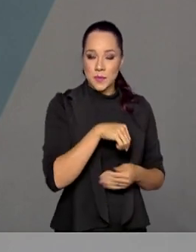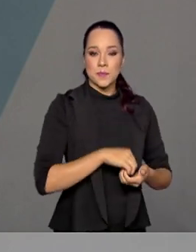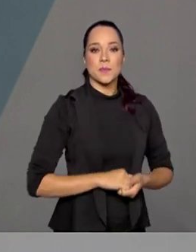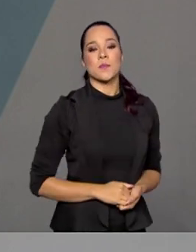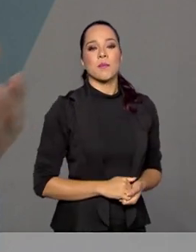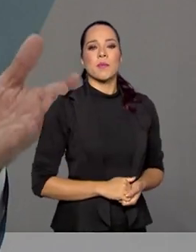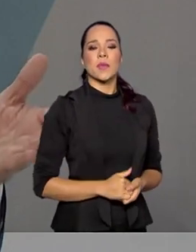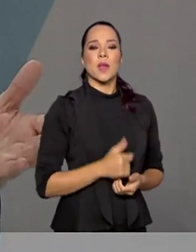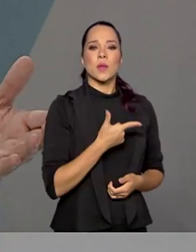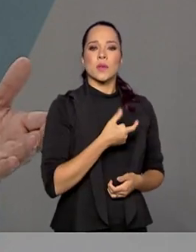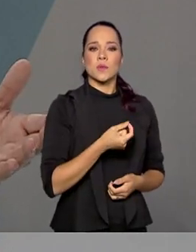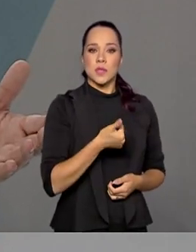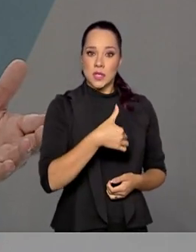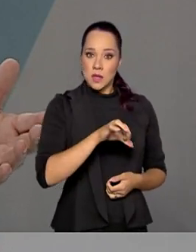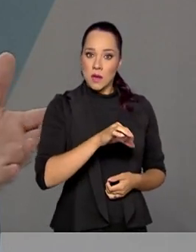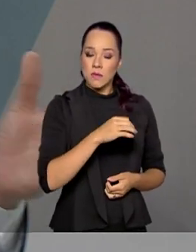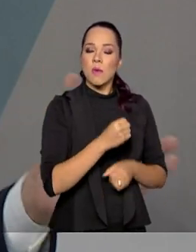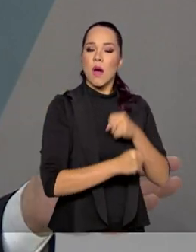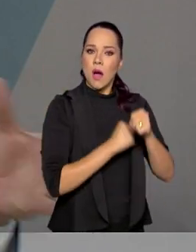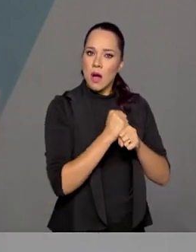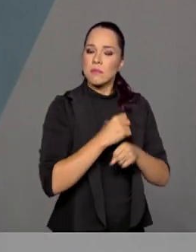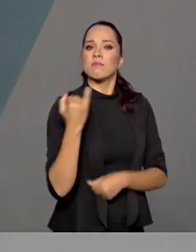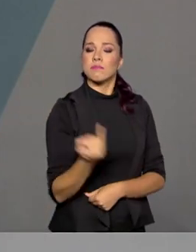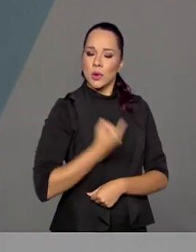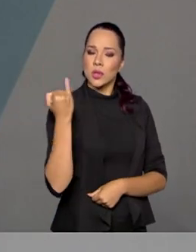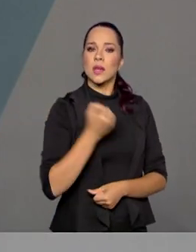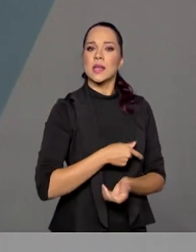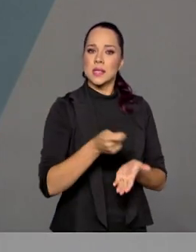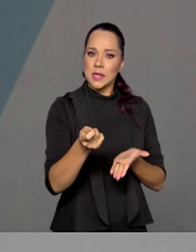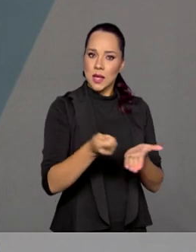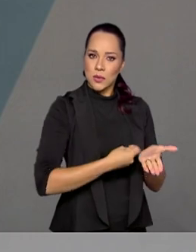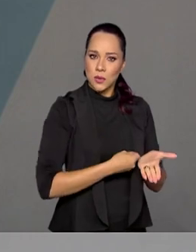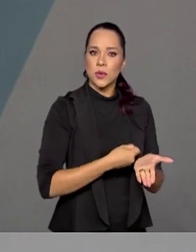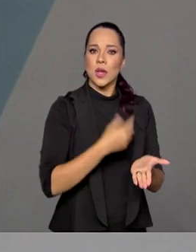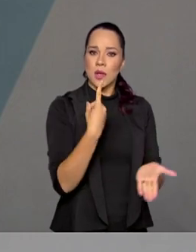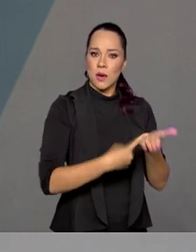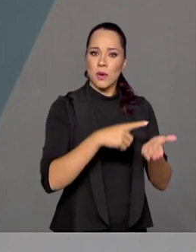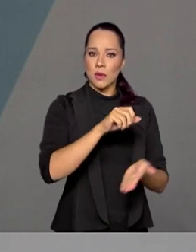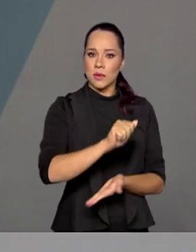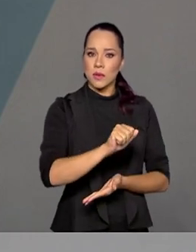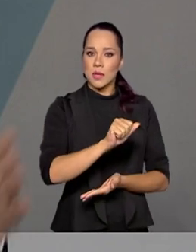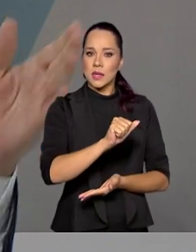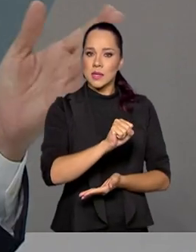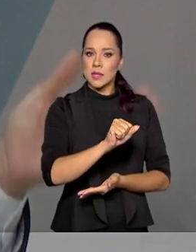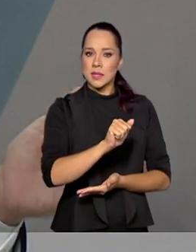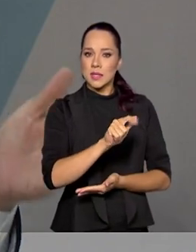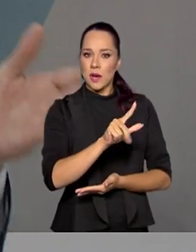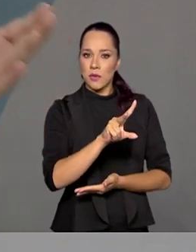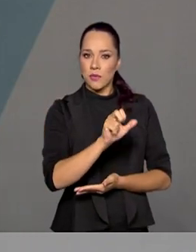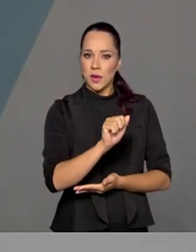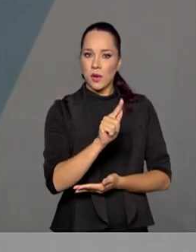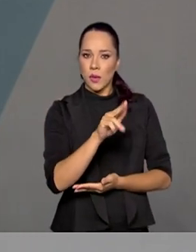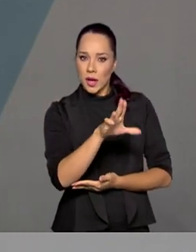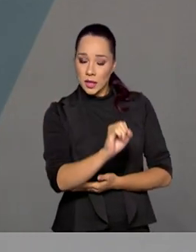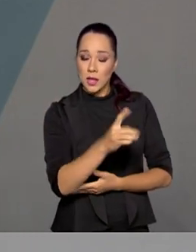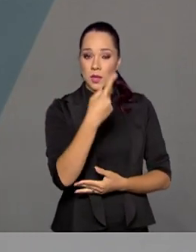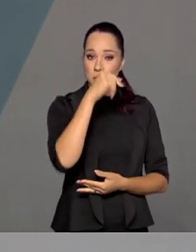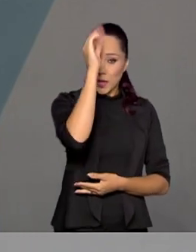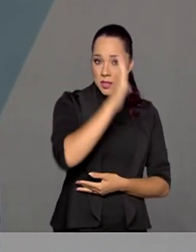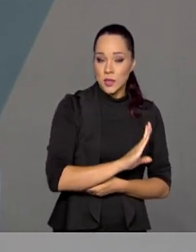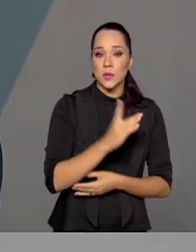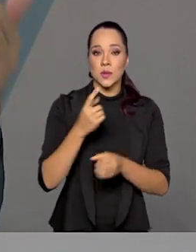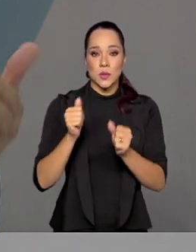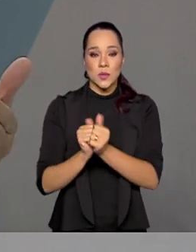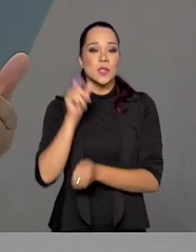Pauta, 2019 foi um ano muito importante, essa assinatura do acordo de salvaguardas tecnológicas entre o Brasil e os Estados Unidos.